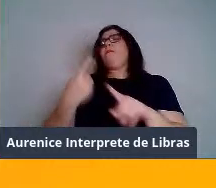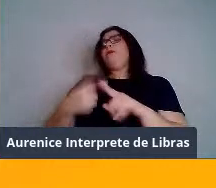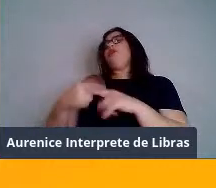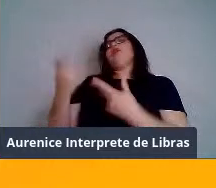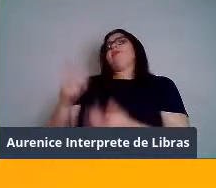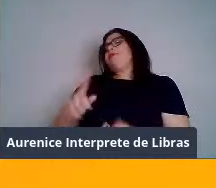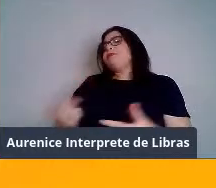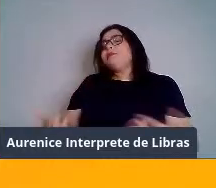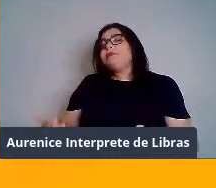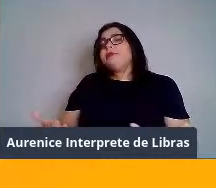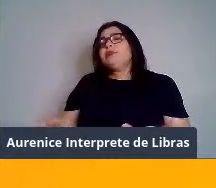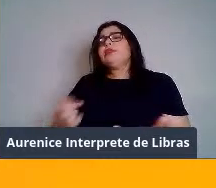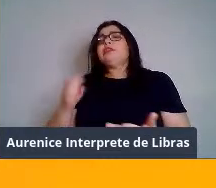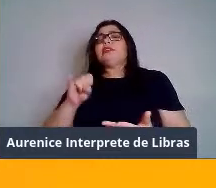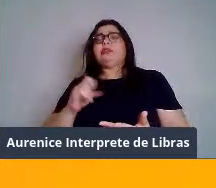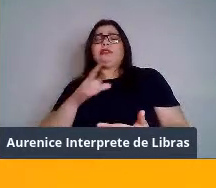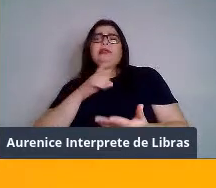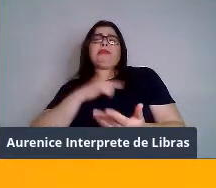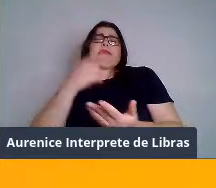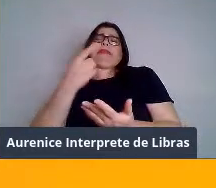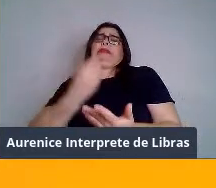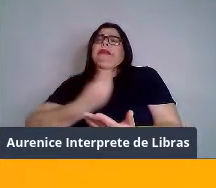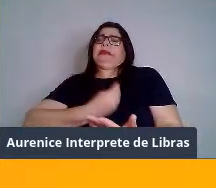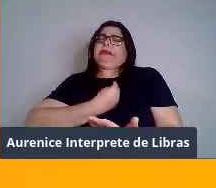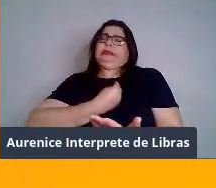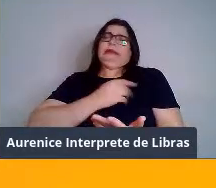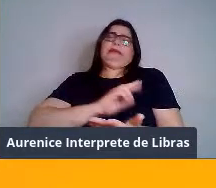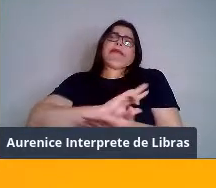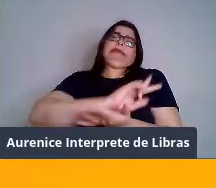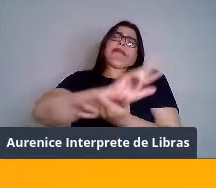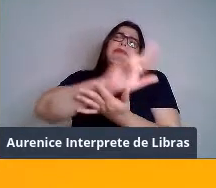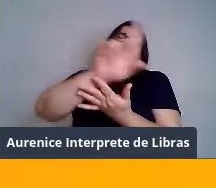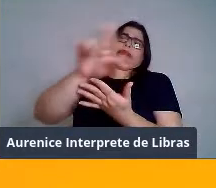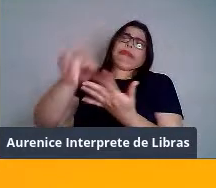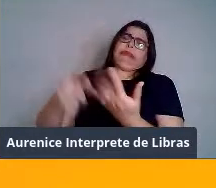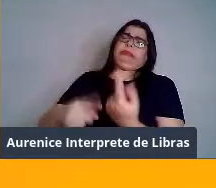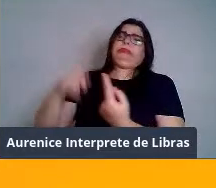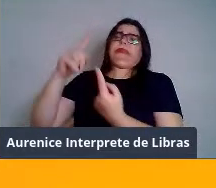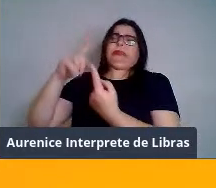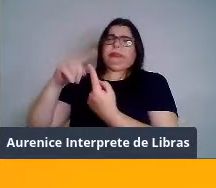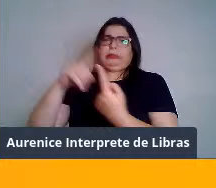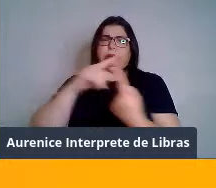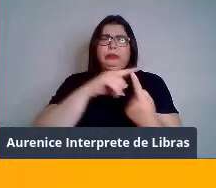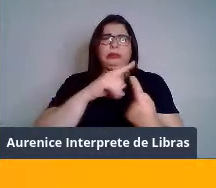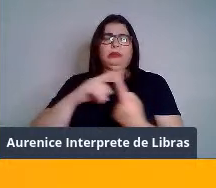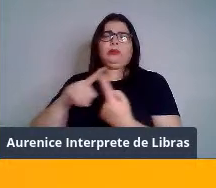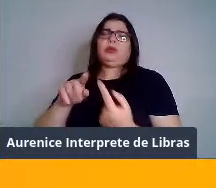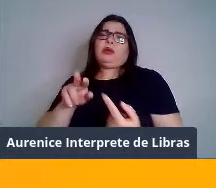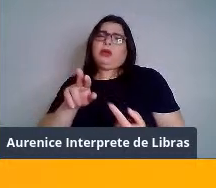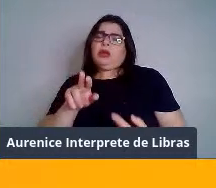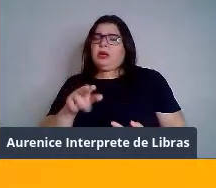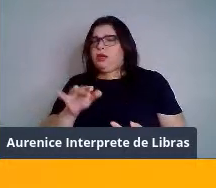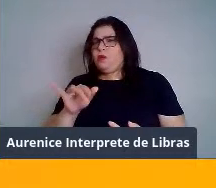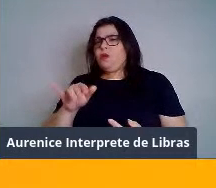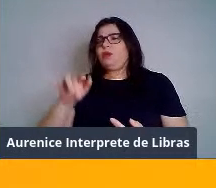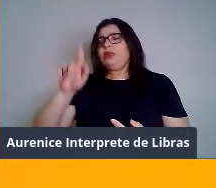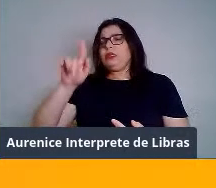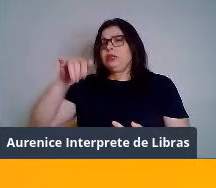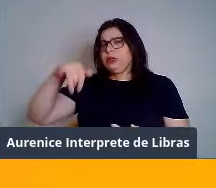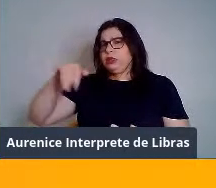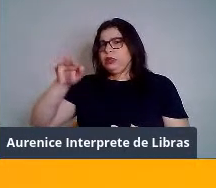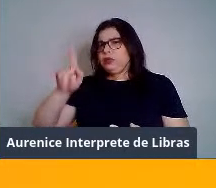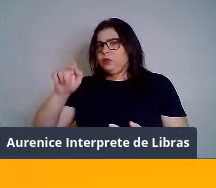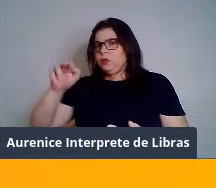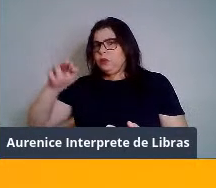Se a gente tem tantas espécies, né? Que se aglomeram, que se reúnem em grupos, né? Como as iguanas marinhas, talvez seja um bom exemplo, né? Então, na